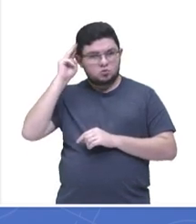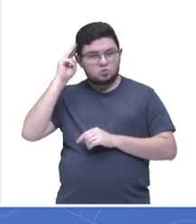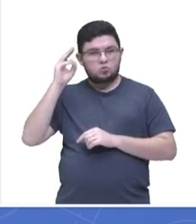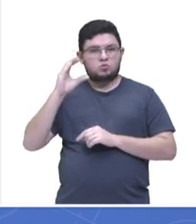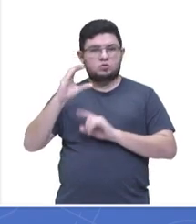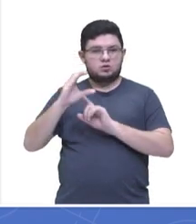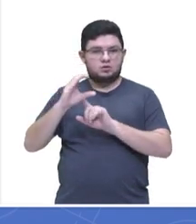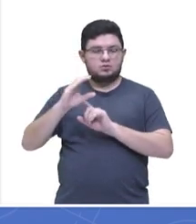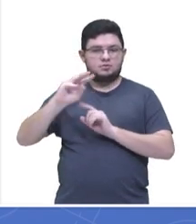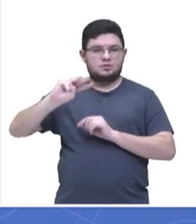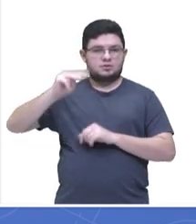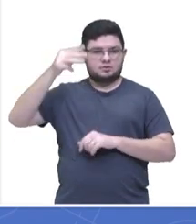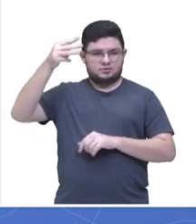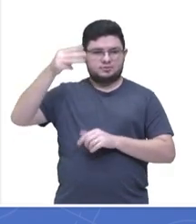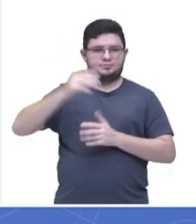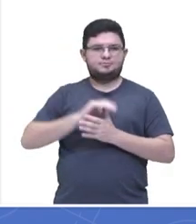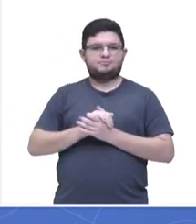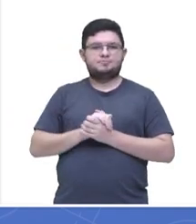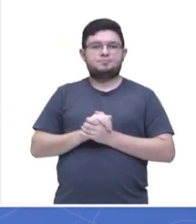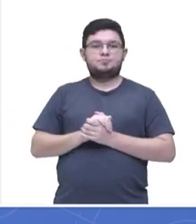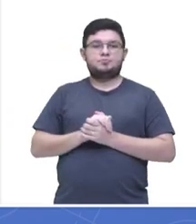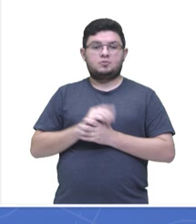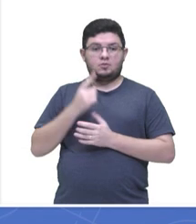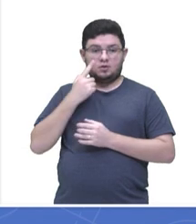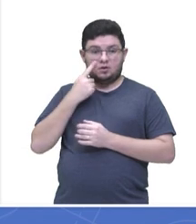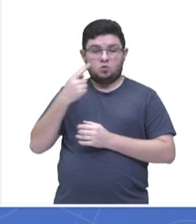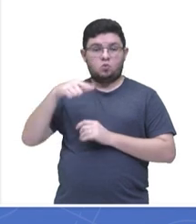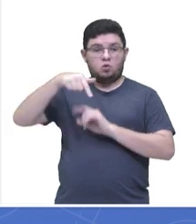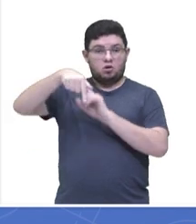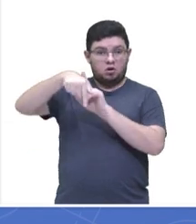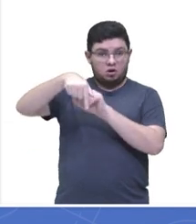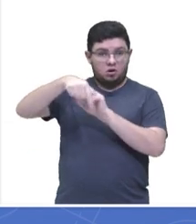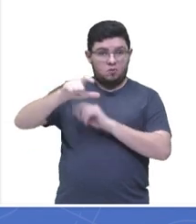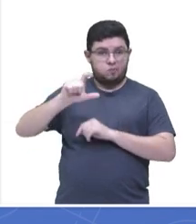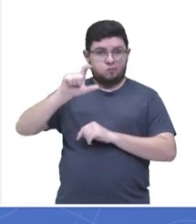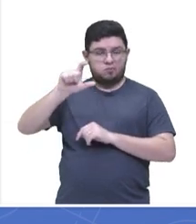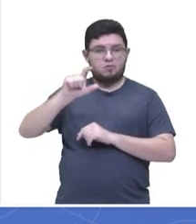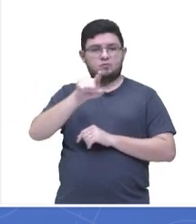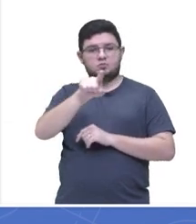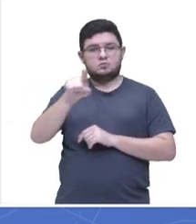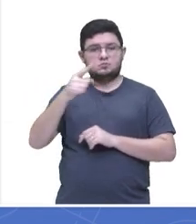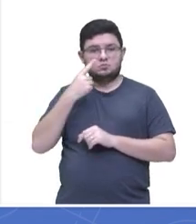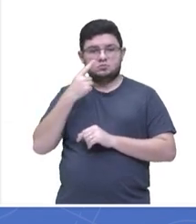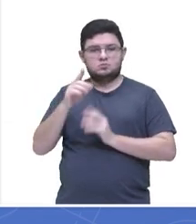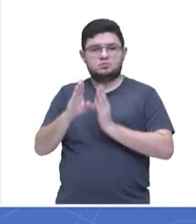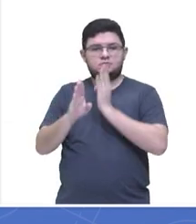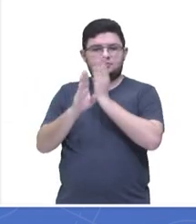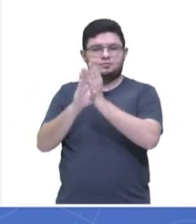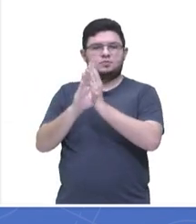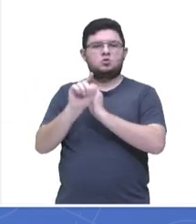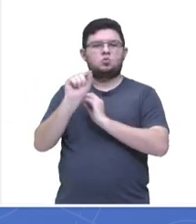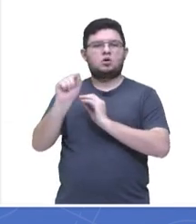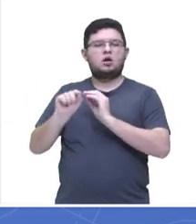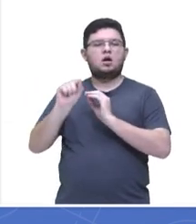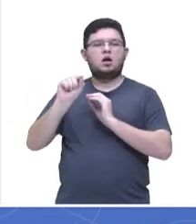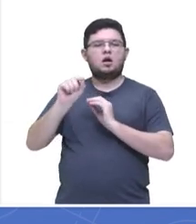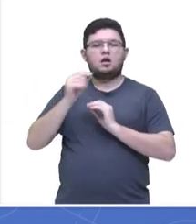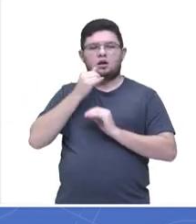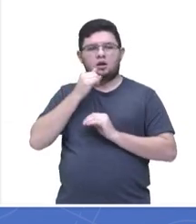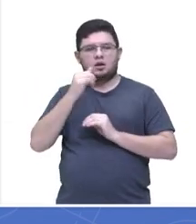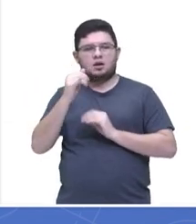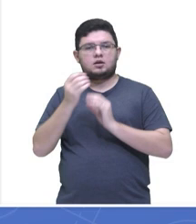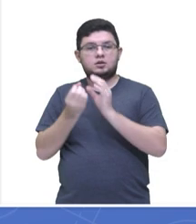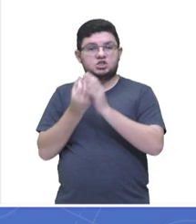valor de quezão, ou seja, ele quer que você determine o valor da carga elétrica geradora, não é? Esse Q